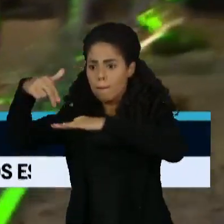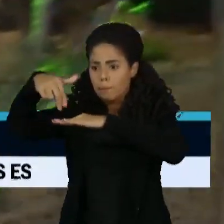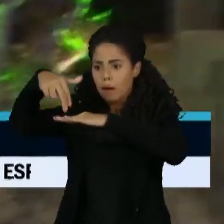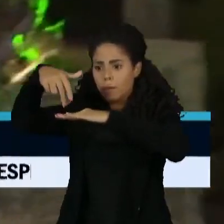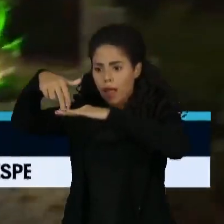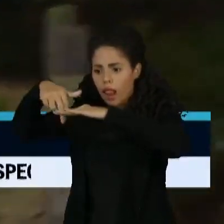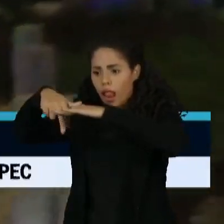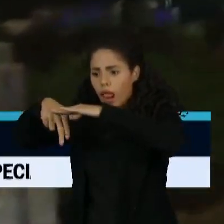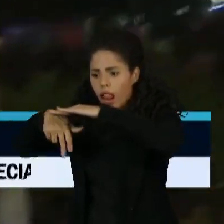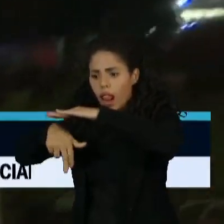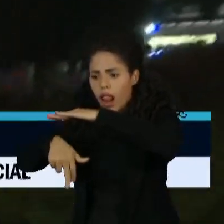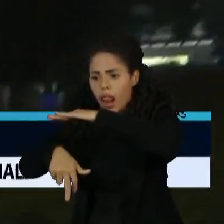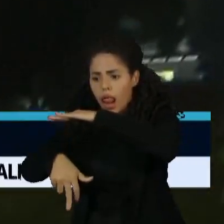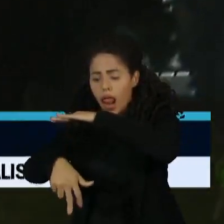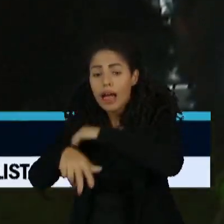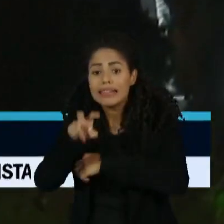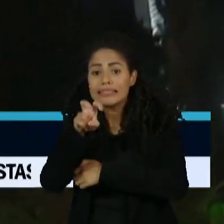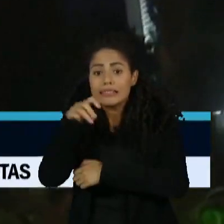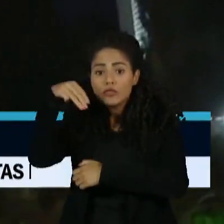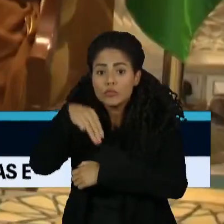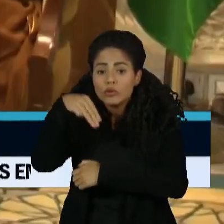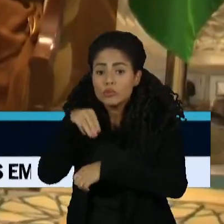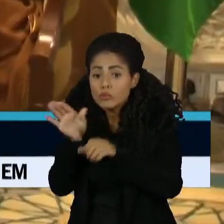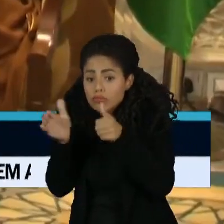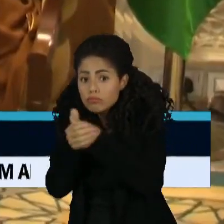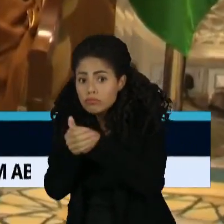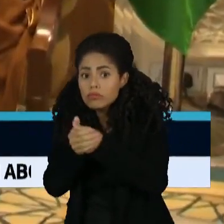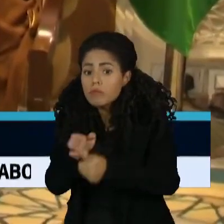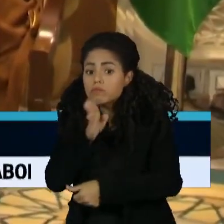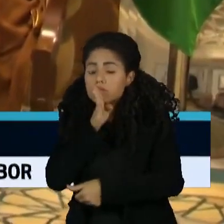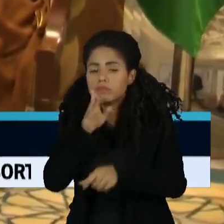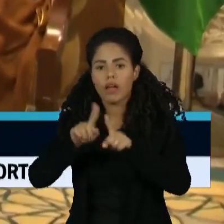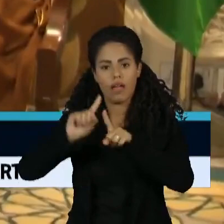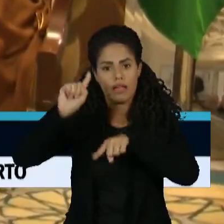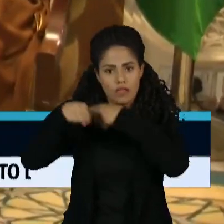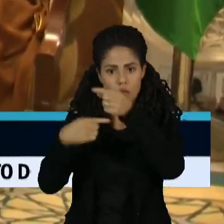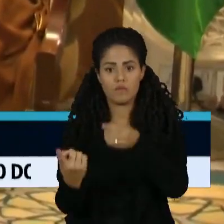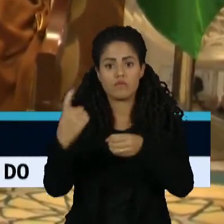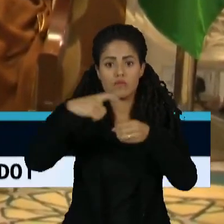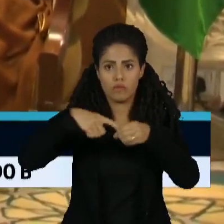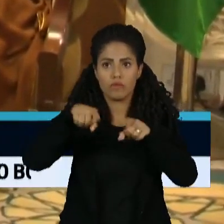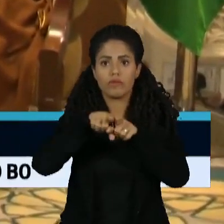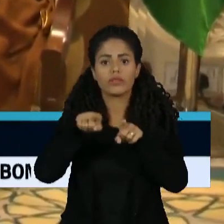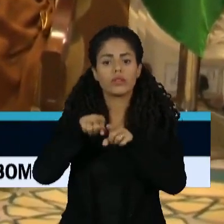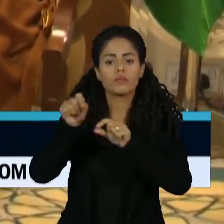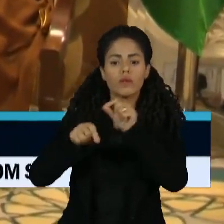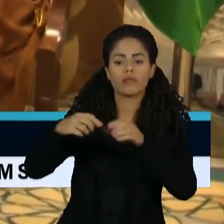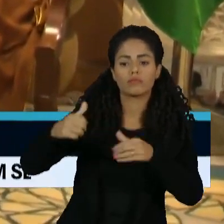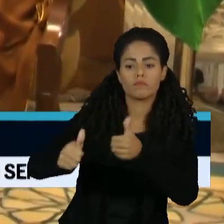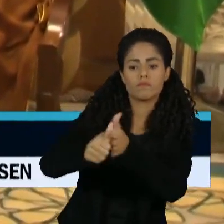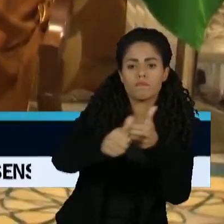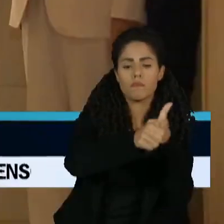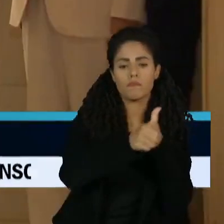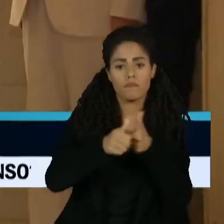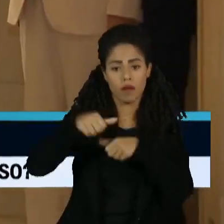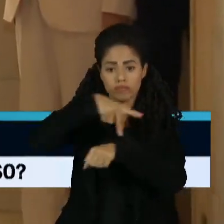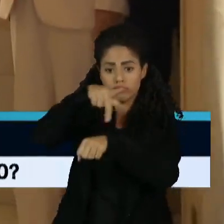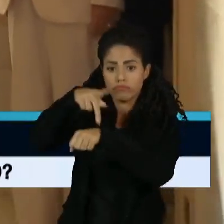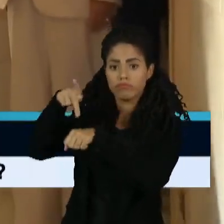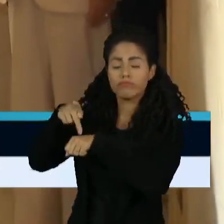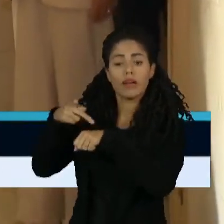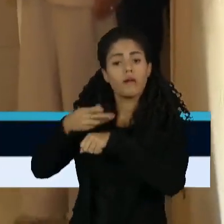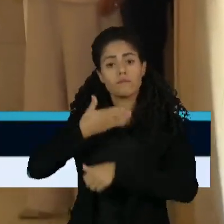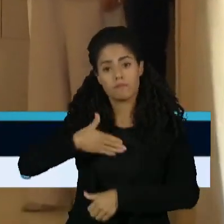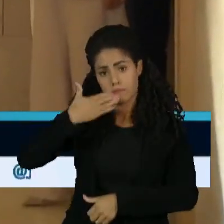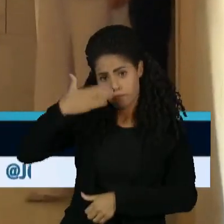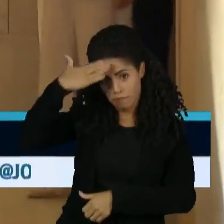cinco minutos. Antony Blinken voltou a Israel depois de um circuito pelos países árabes vizinhos na tentativa de evitar